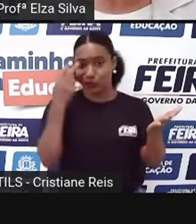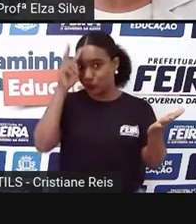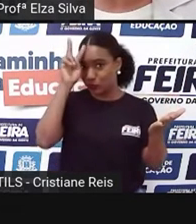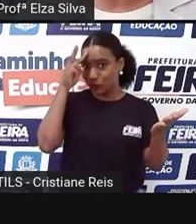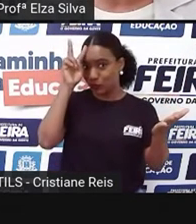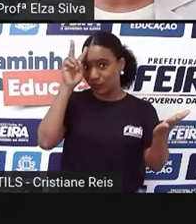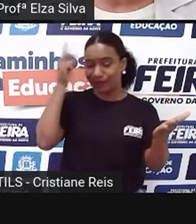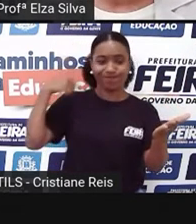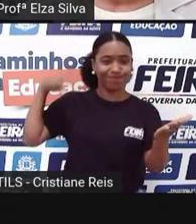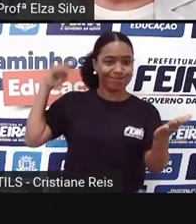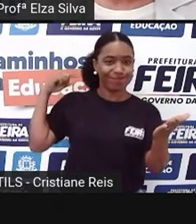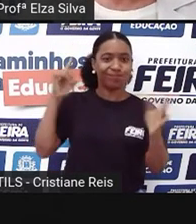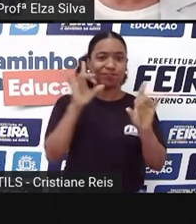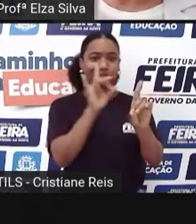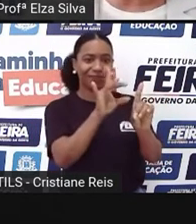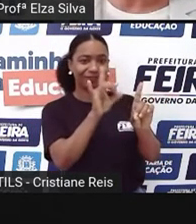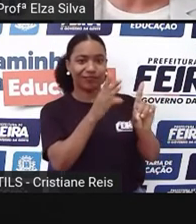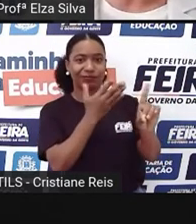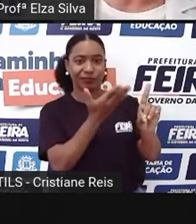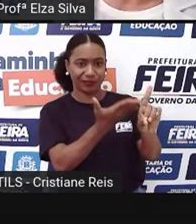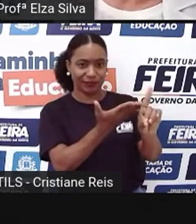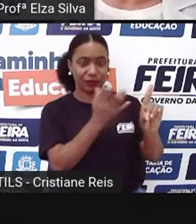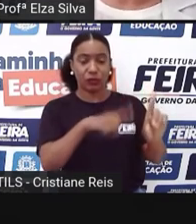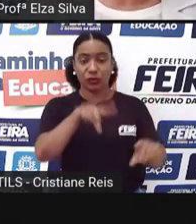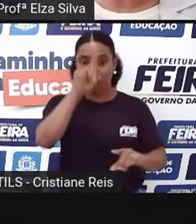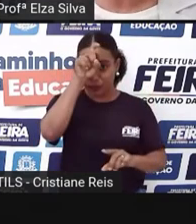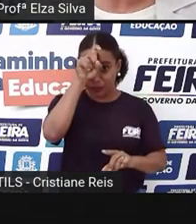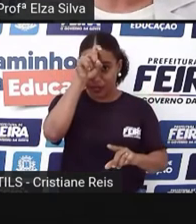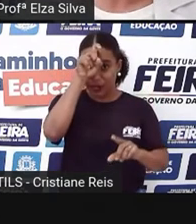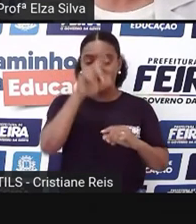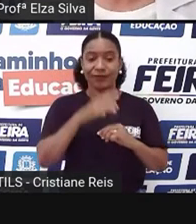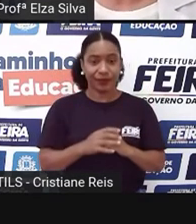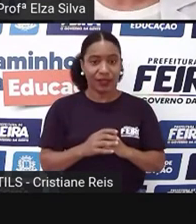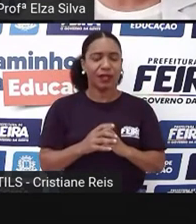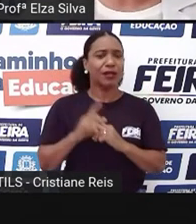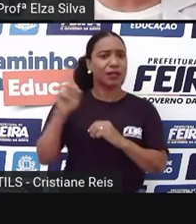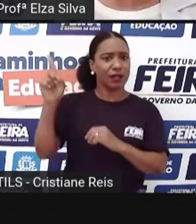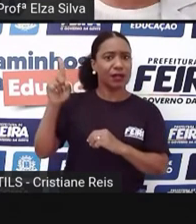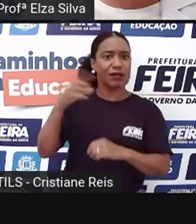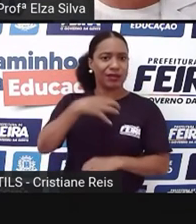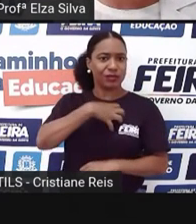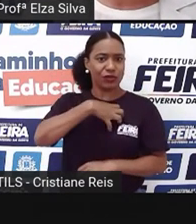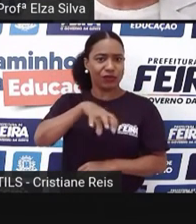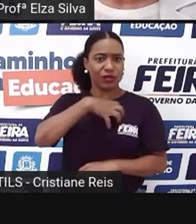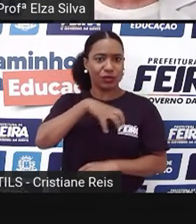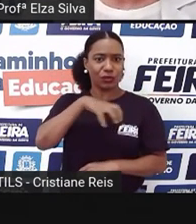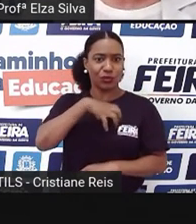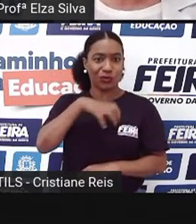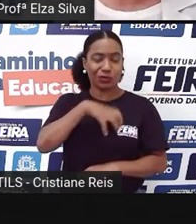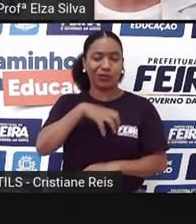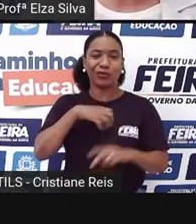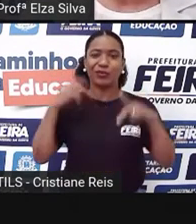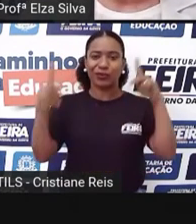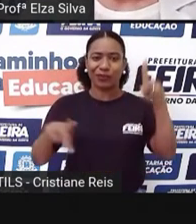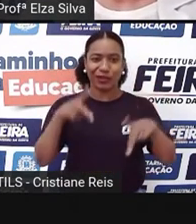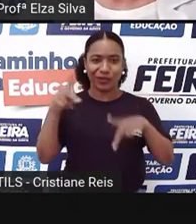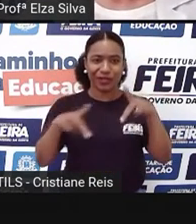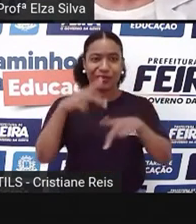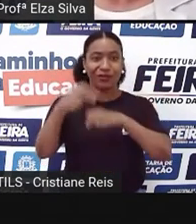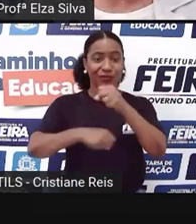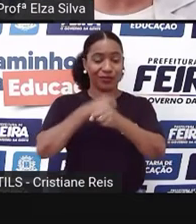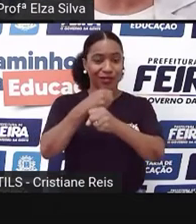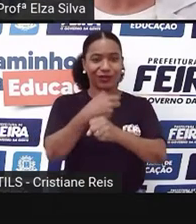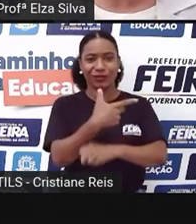da nossa história. E está lá na Praça do Pelourinho desde 2008. E